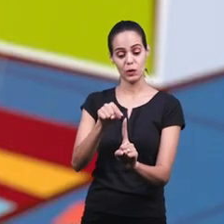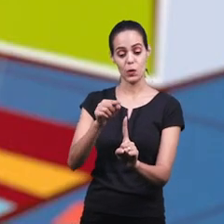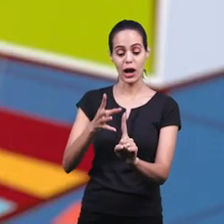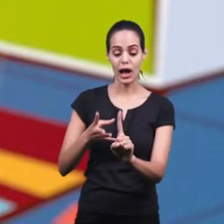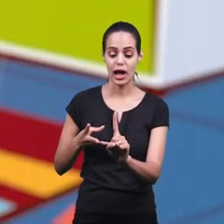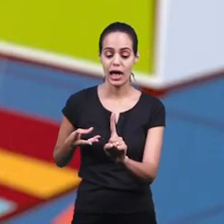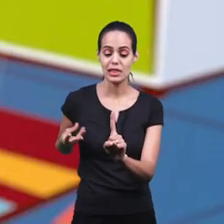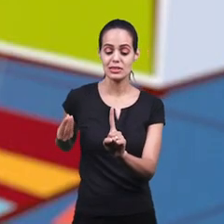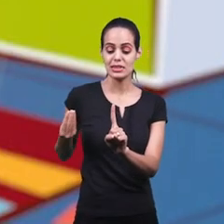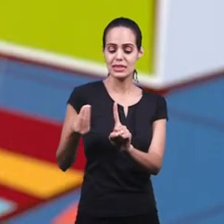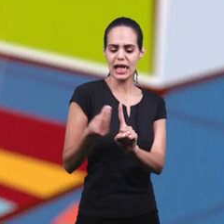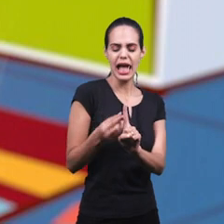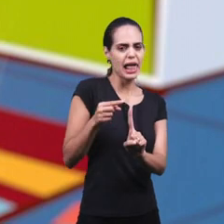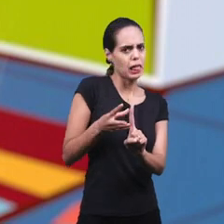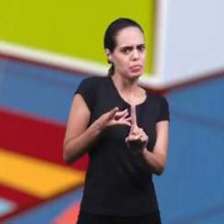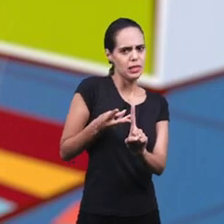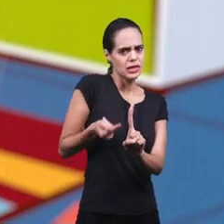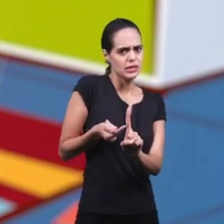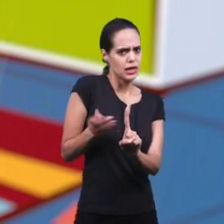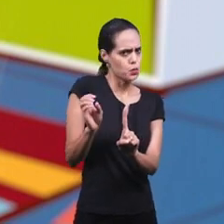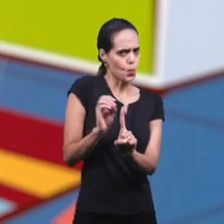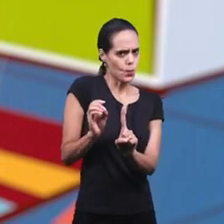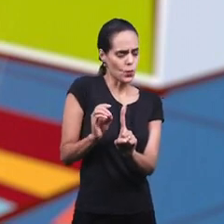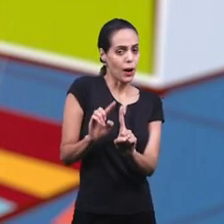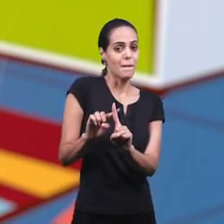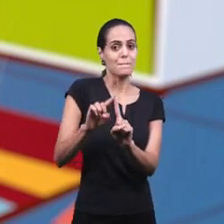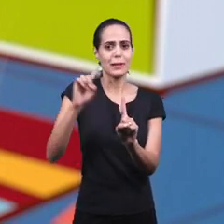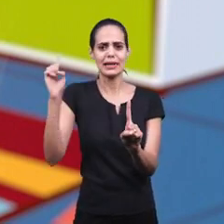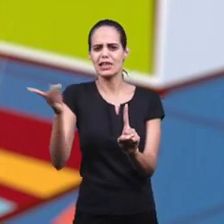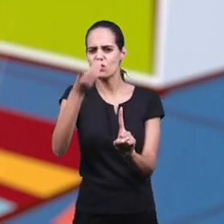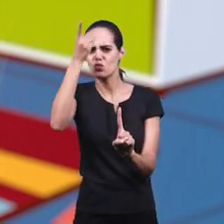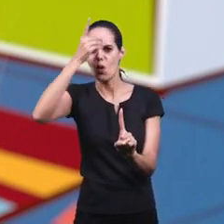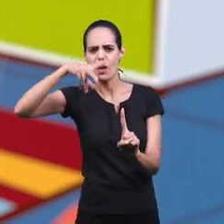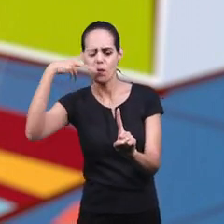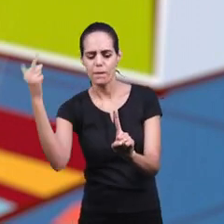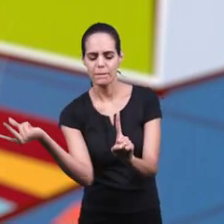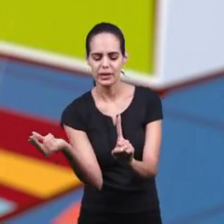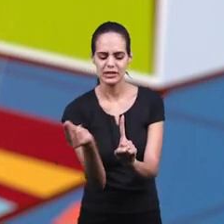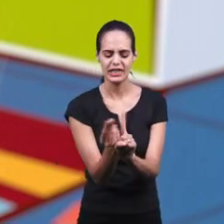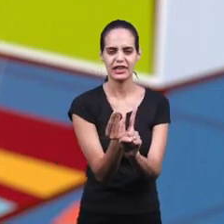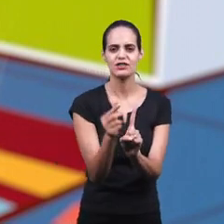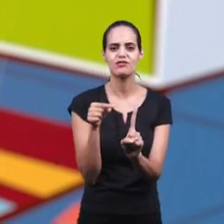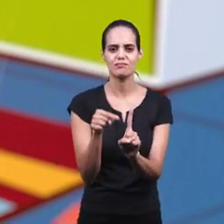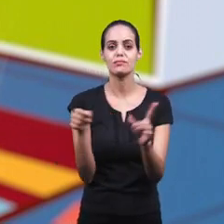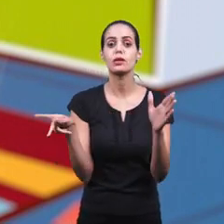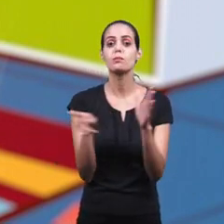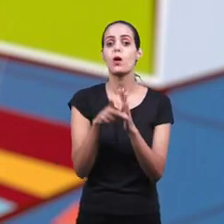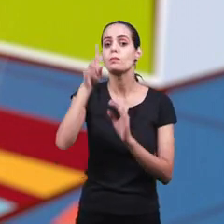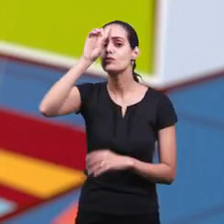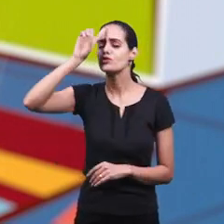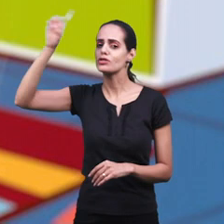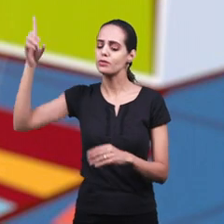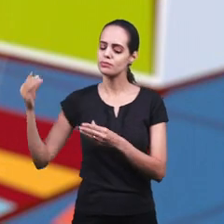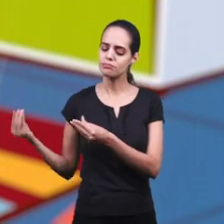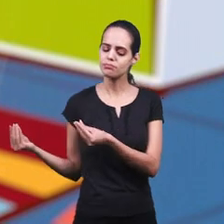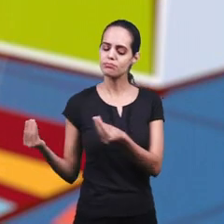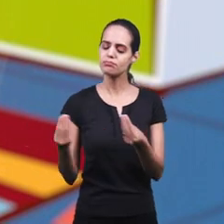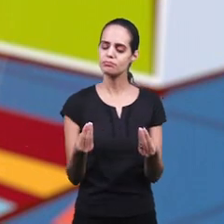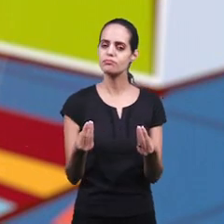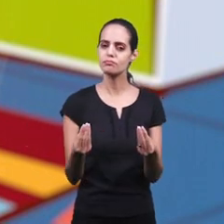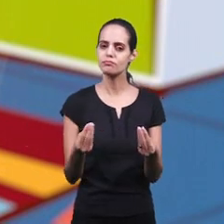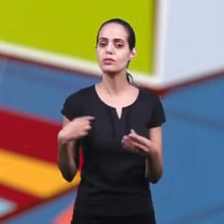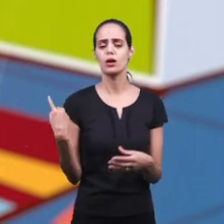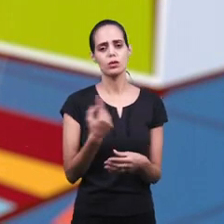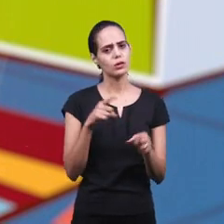merecer Graça é um dom Um presente de Deus Nós